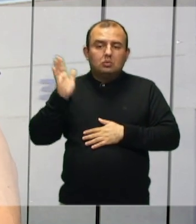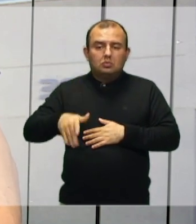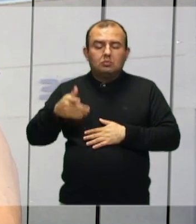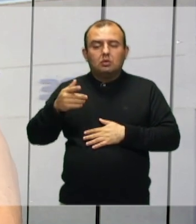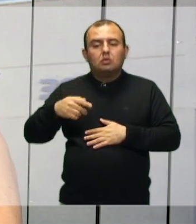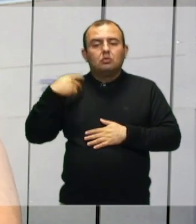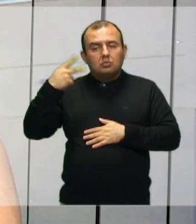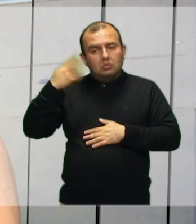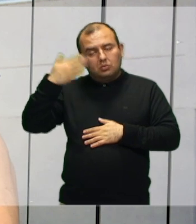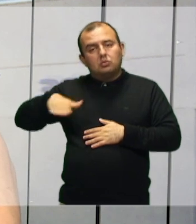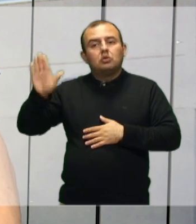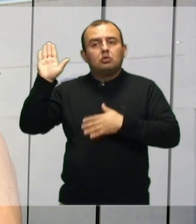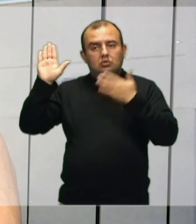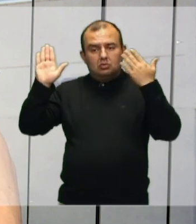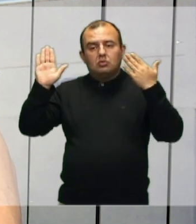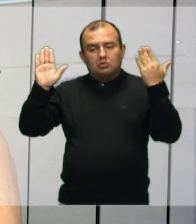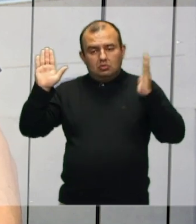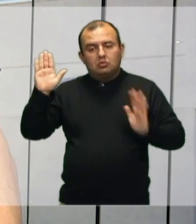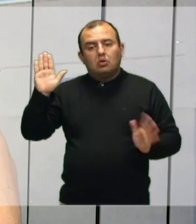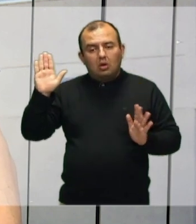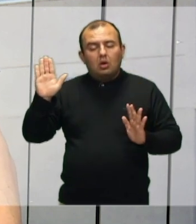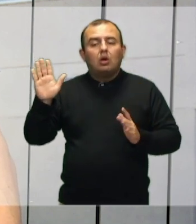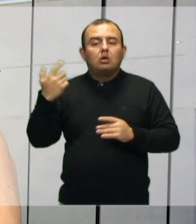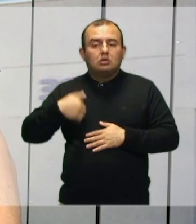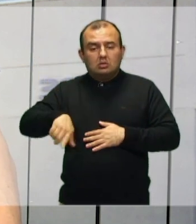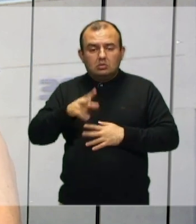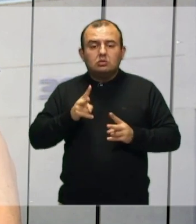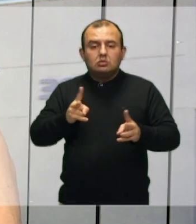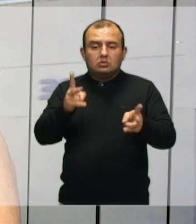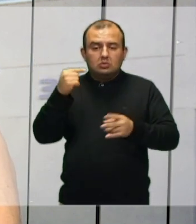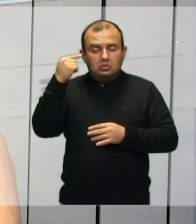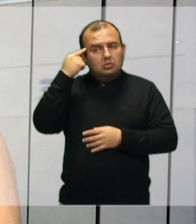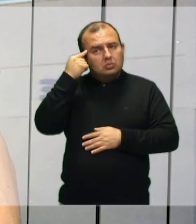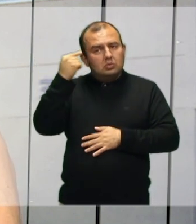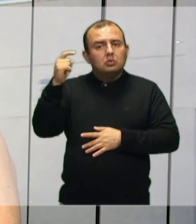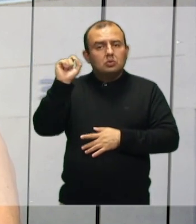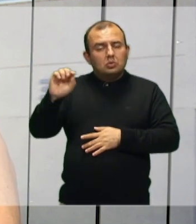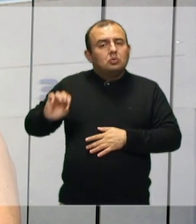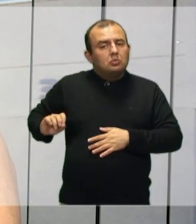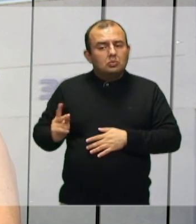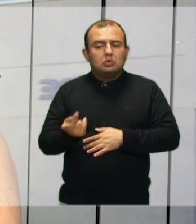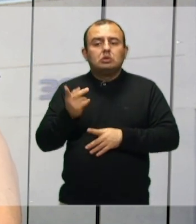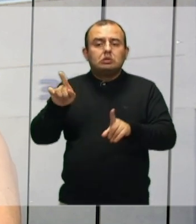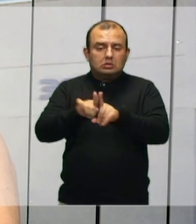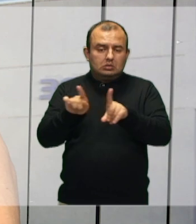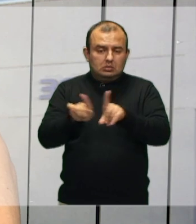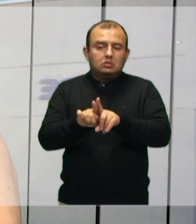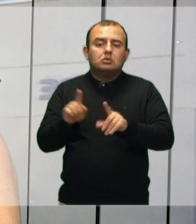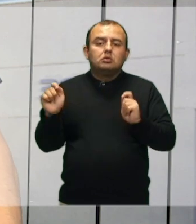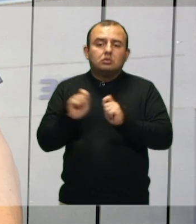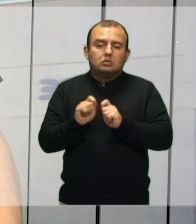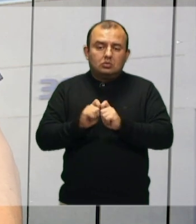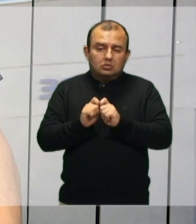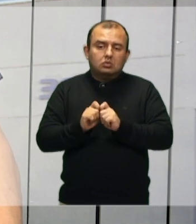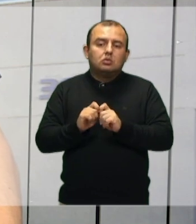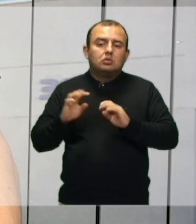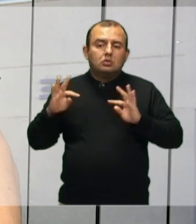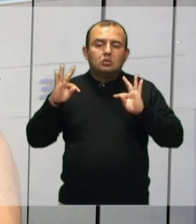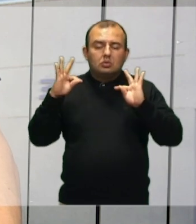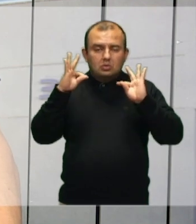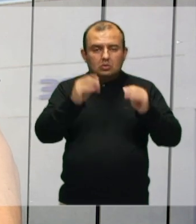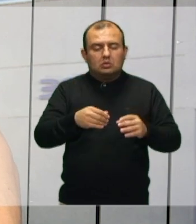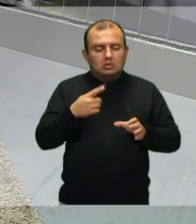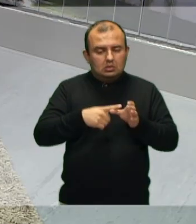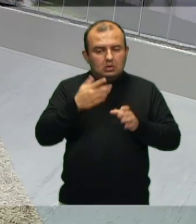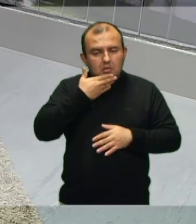candidato para ser político e eu sempre encaro isso como uma oportunidade de a gente fazer toda a nossa cidade